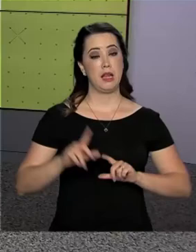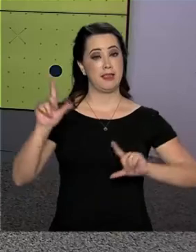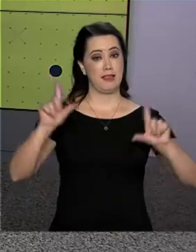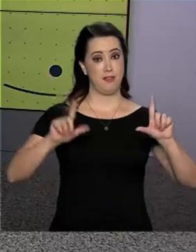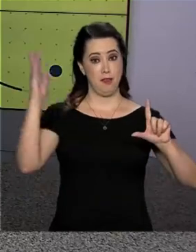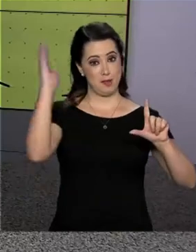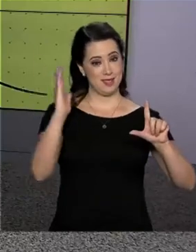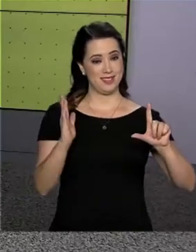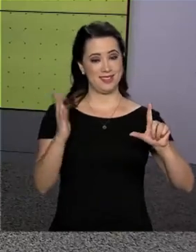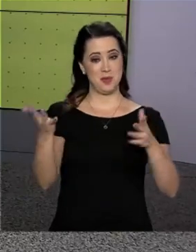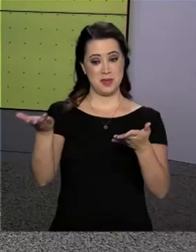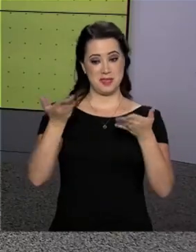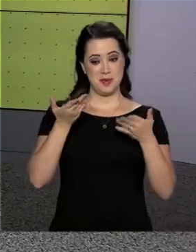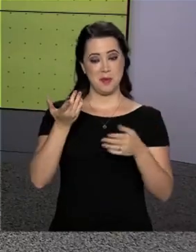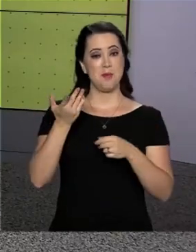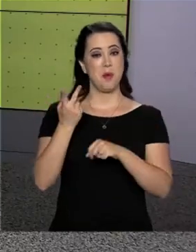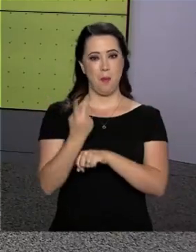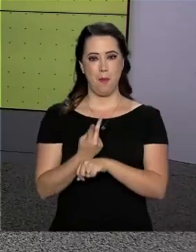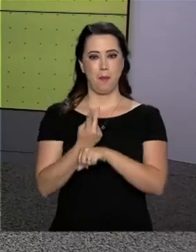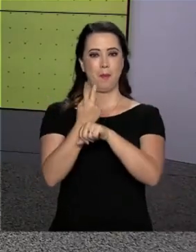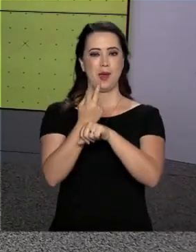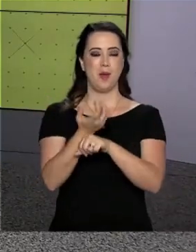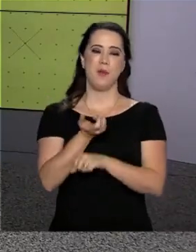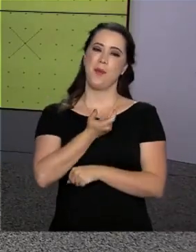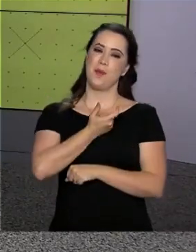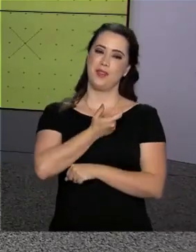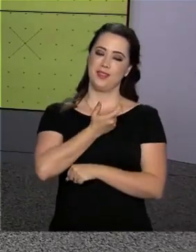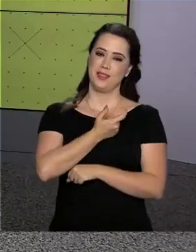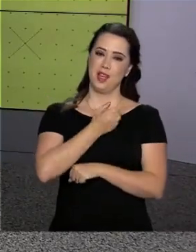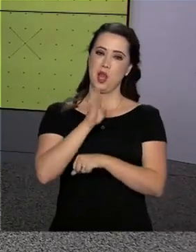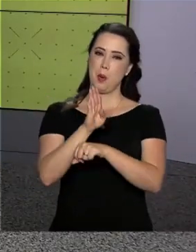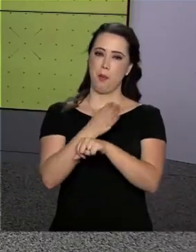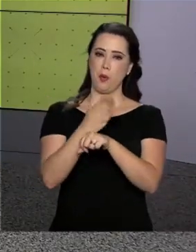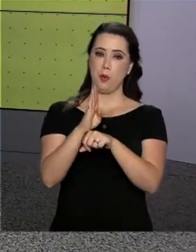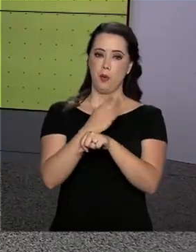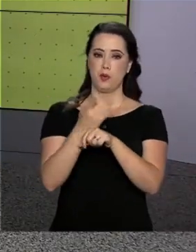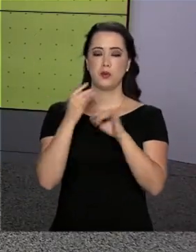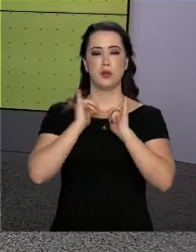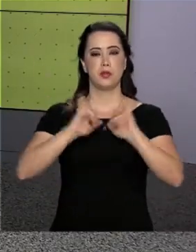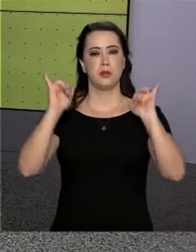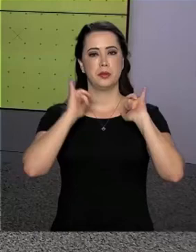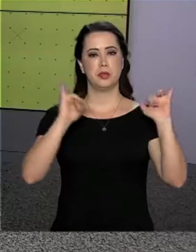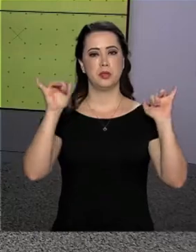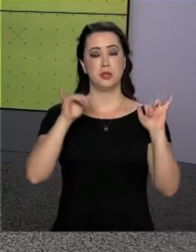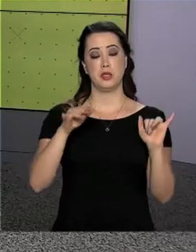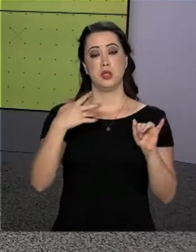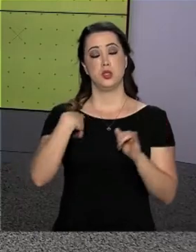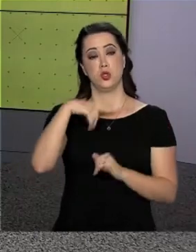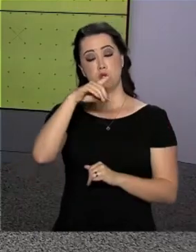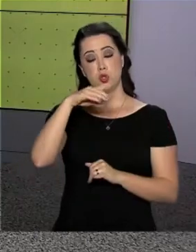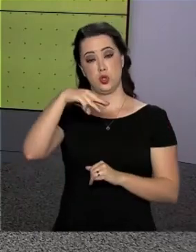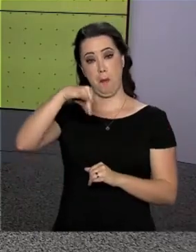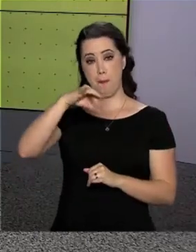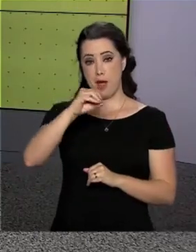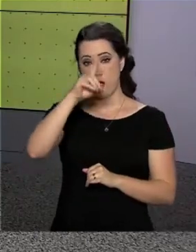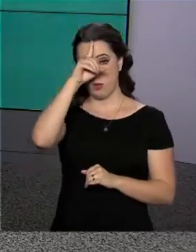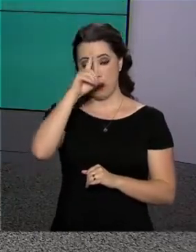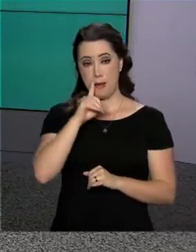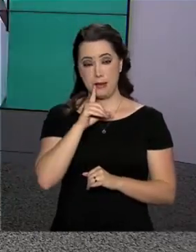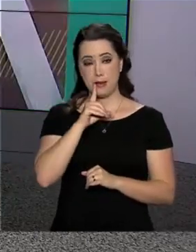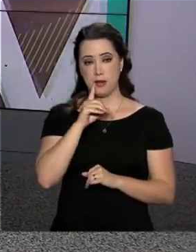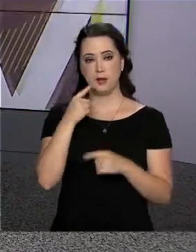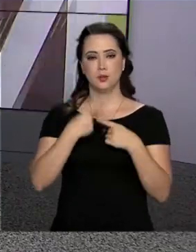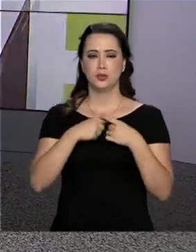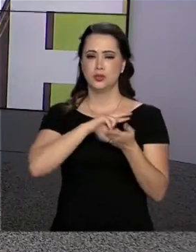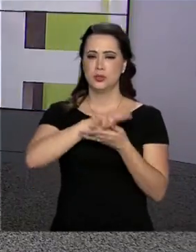recebeu medalha de bronze por seu trabalho de divulgação da campanha Maio Amarelo, voltada para a conscientização sobre o grande número